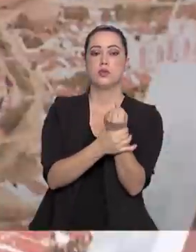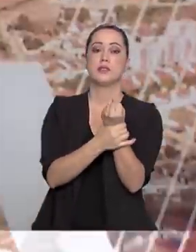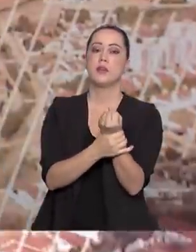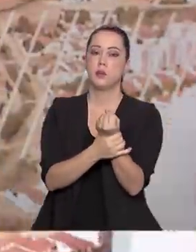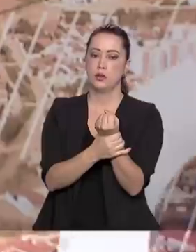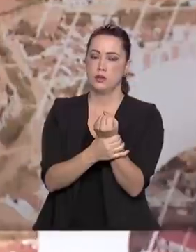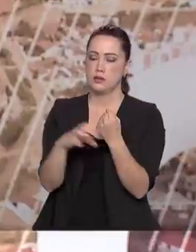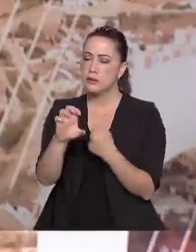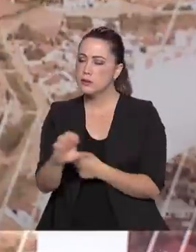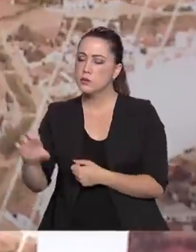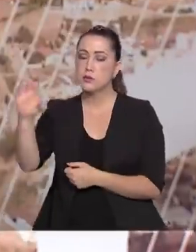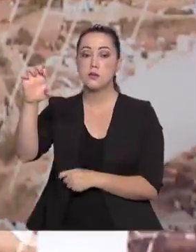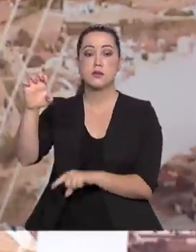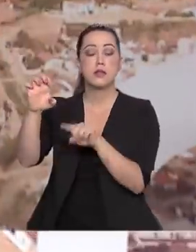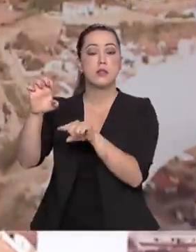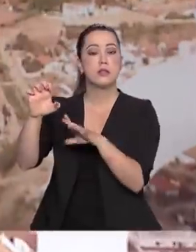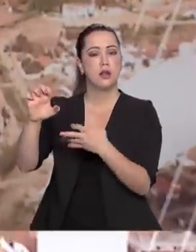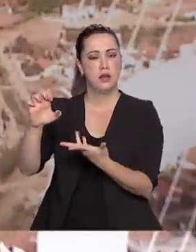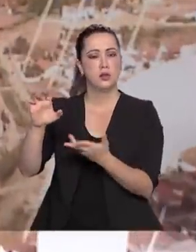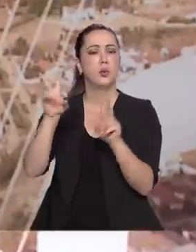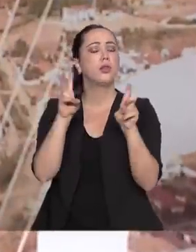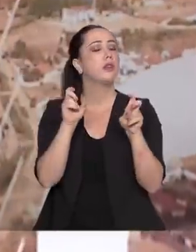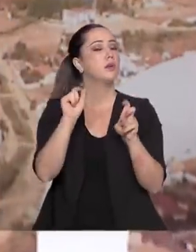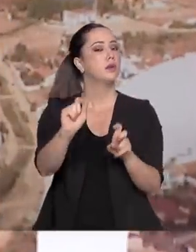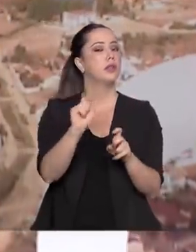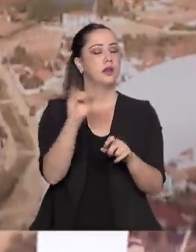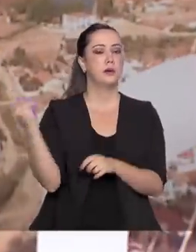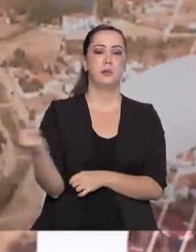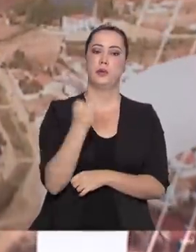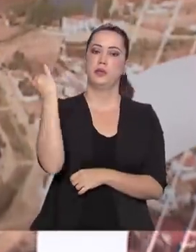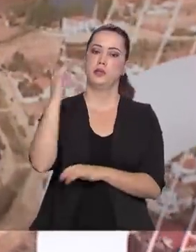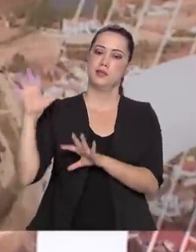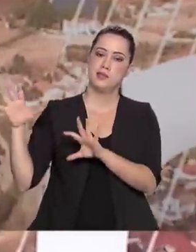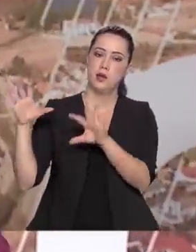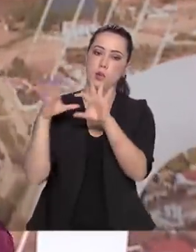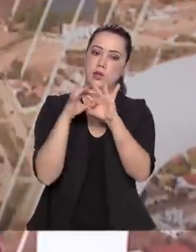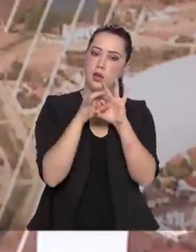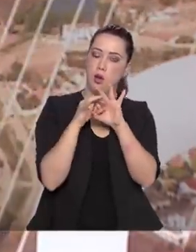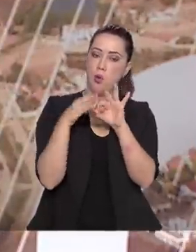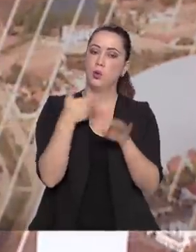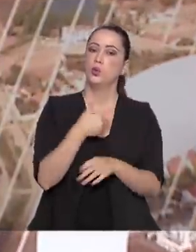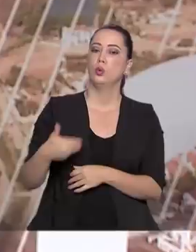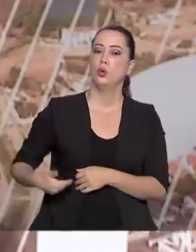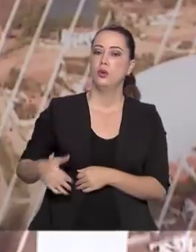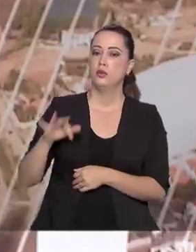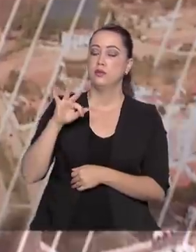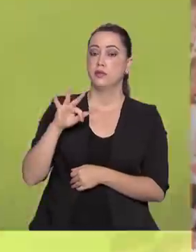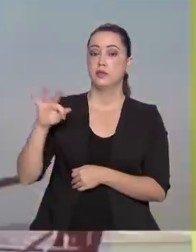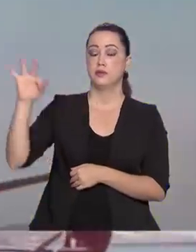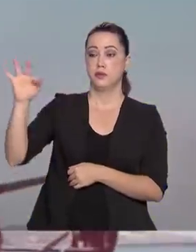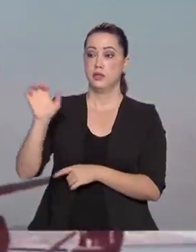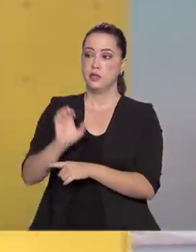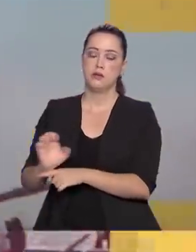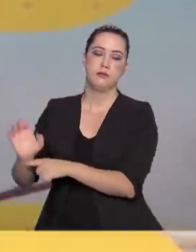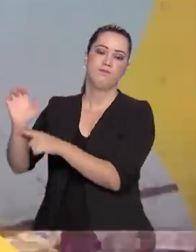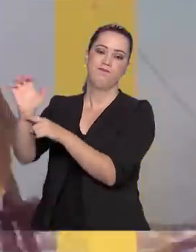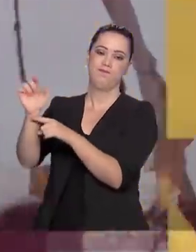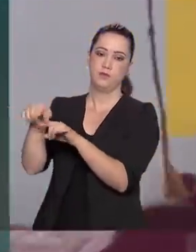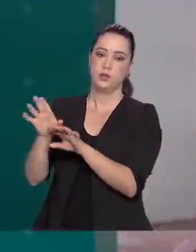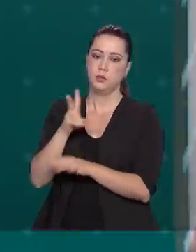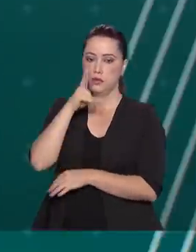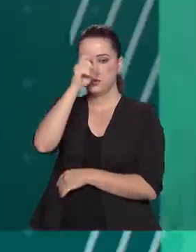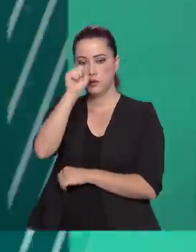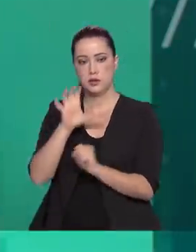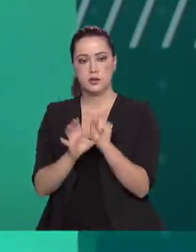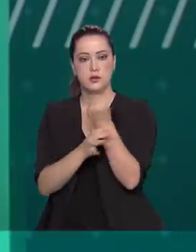estaduais. Entre os assuntos, a importância da integração dos governos federal e estaduais para o fortalecimento